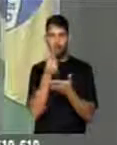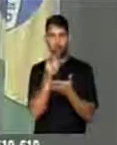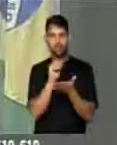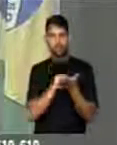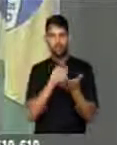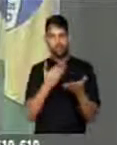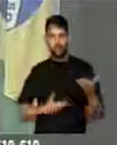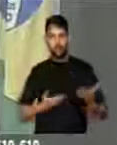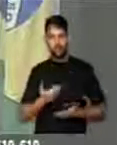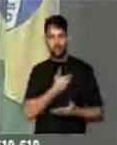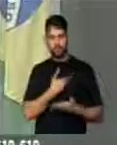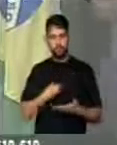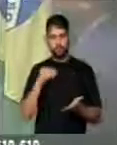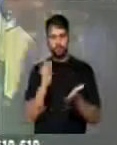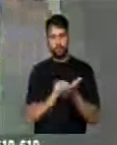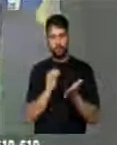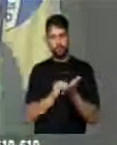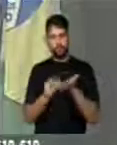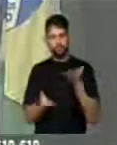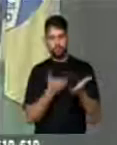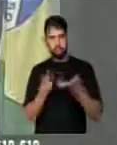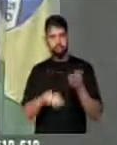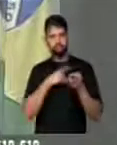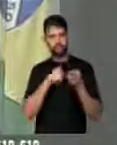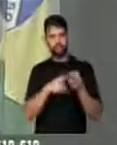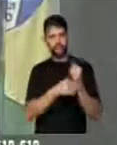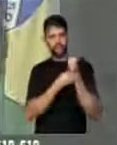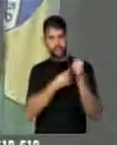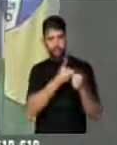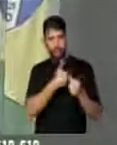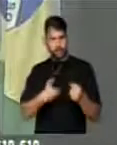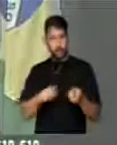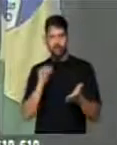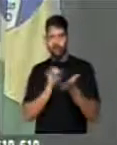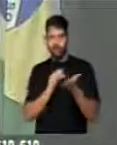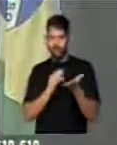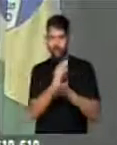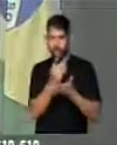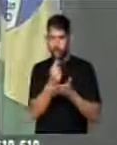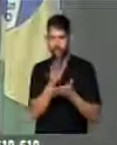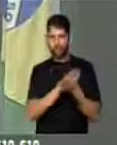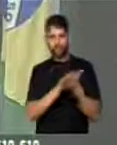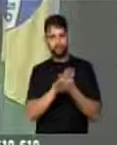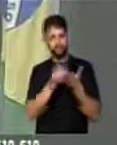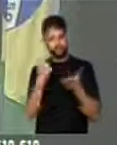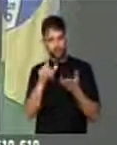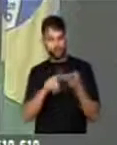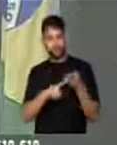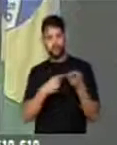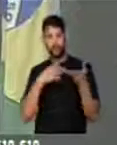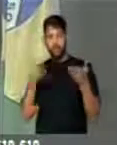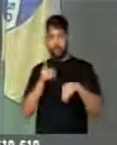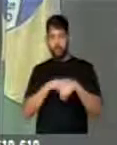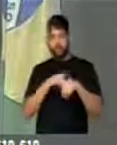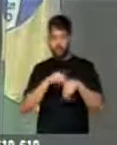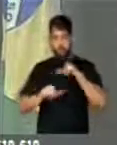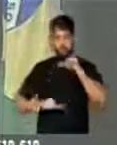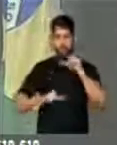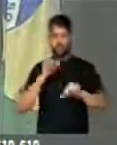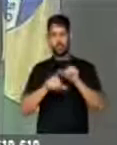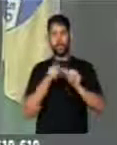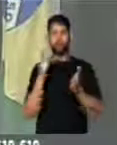serviços públicos deficitários, segurança pública, investimentos parados, é a hora de fazer as